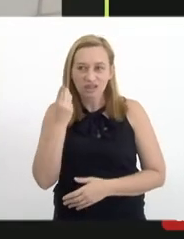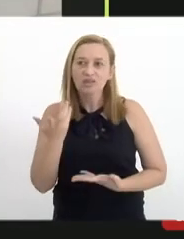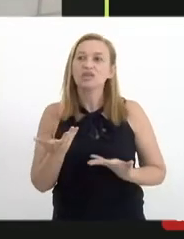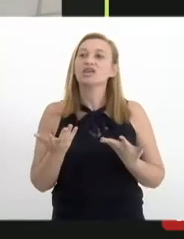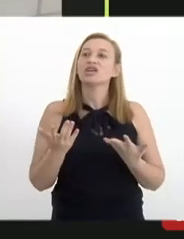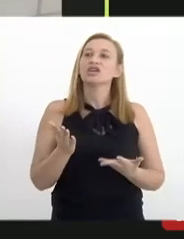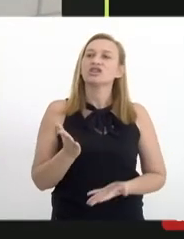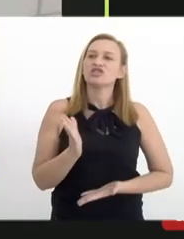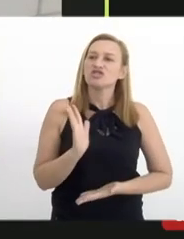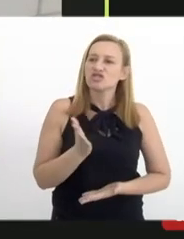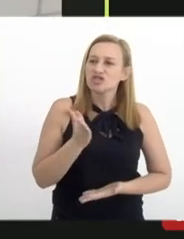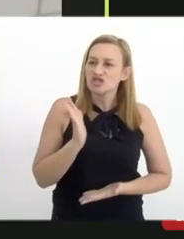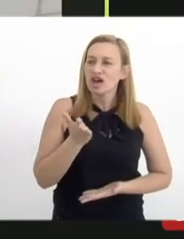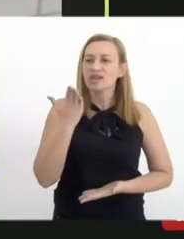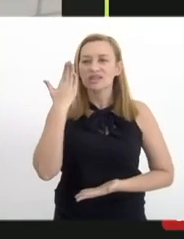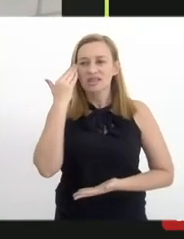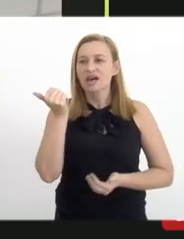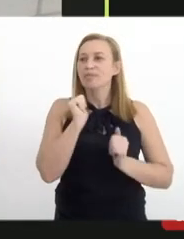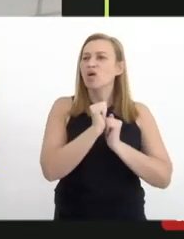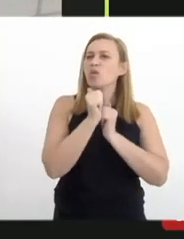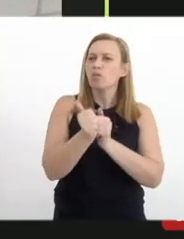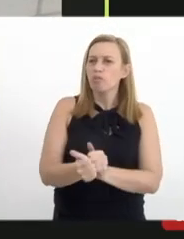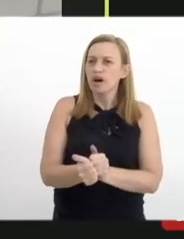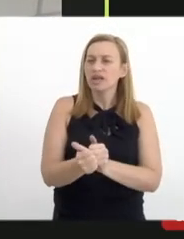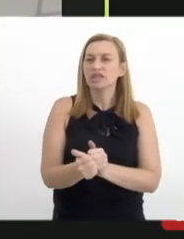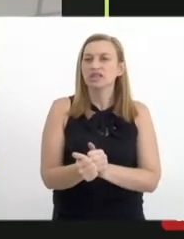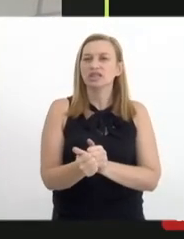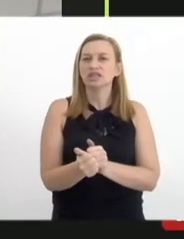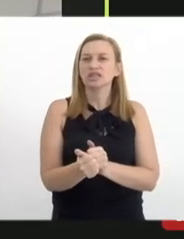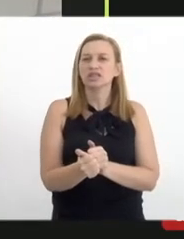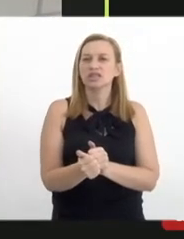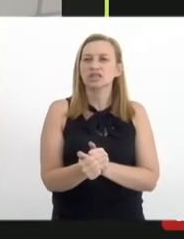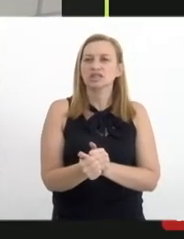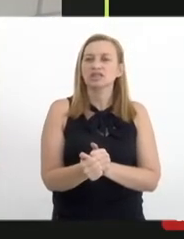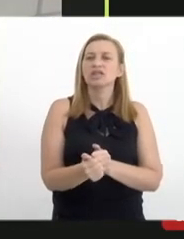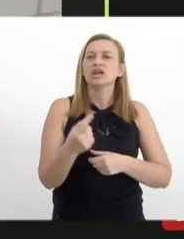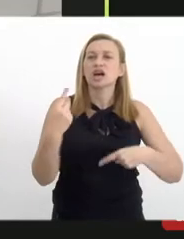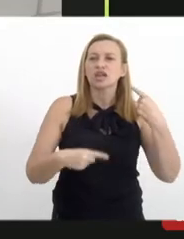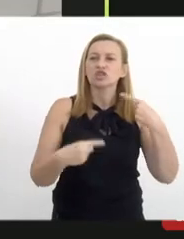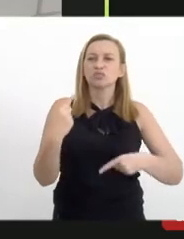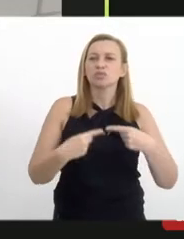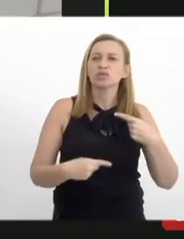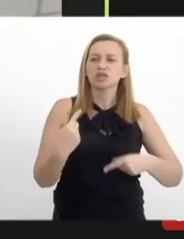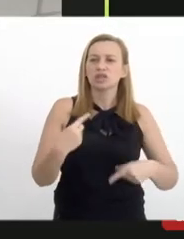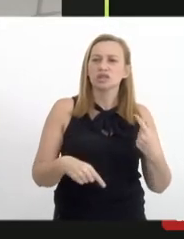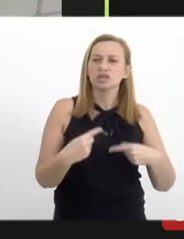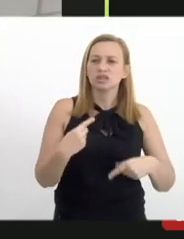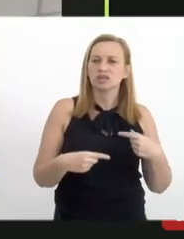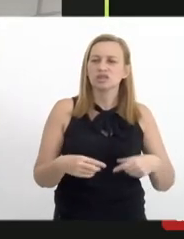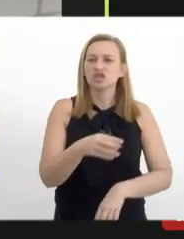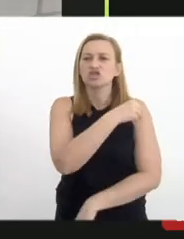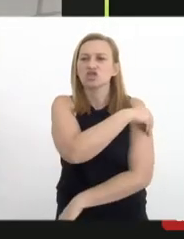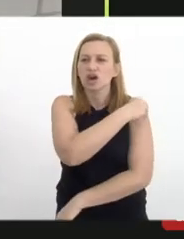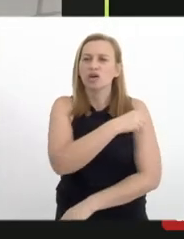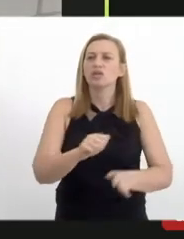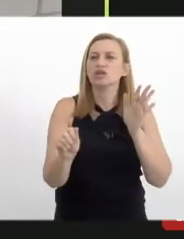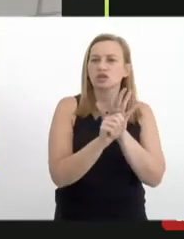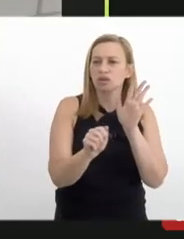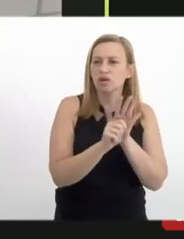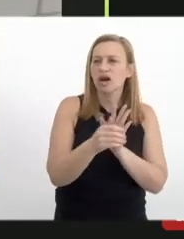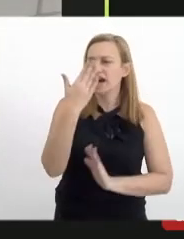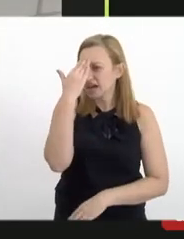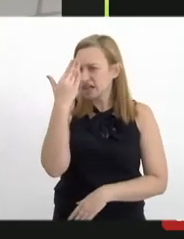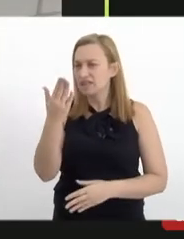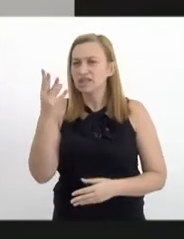já sabe e tem acompanhado esse tema das políticas de álcool e drogas há bastante tempo. A gente agradece a